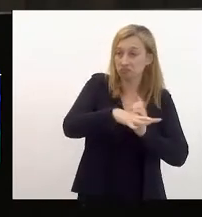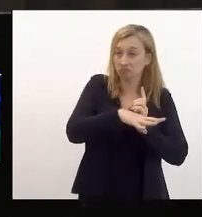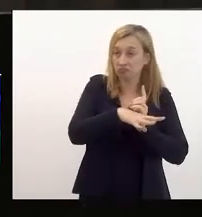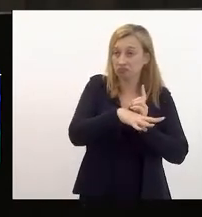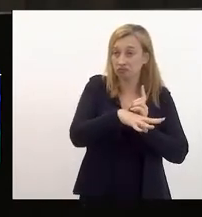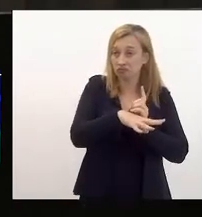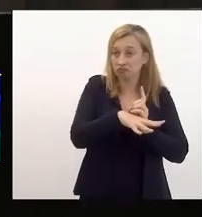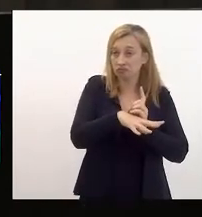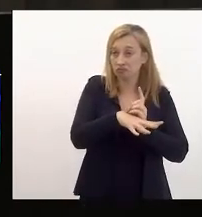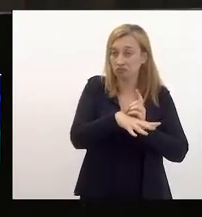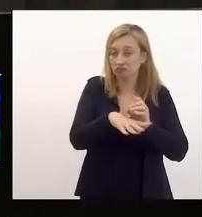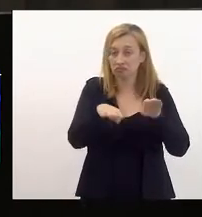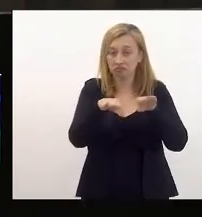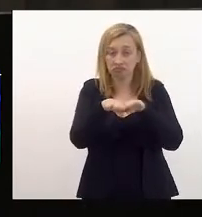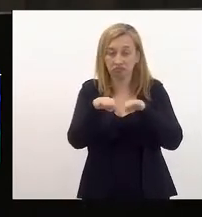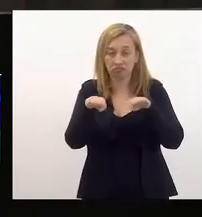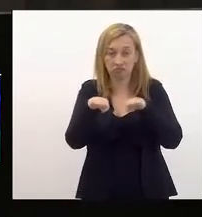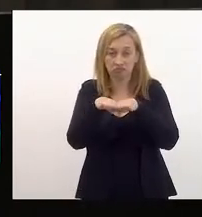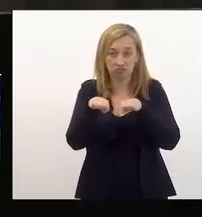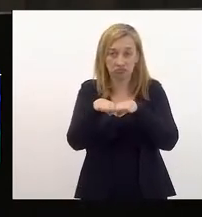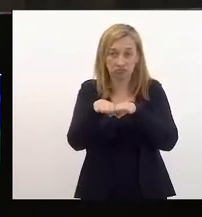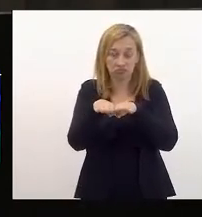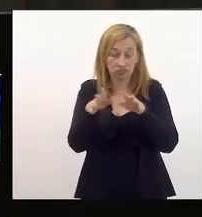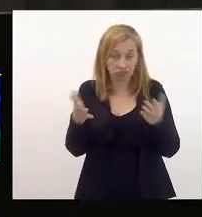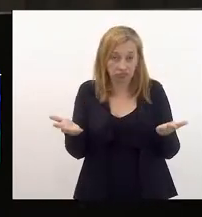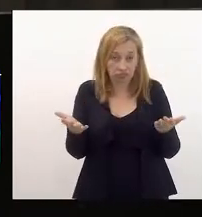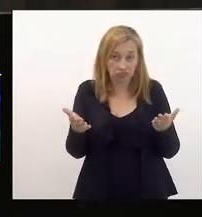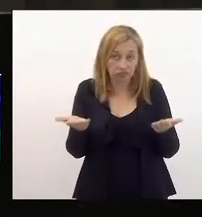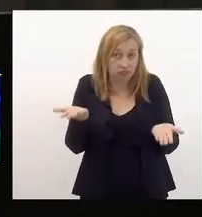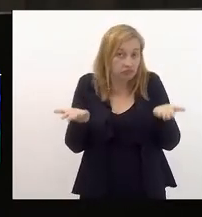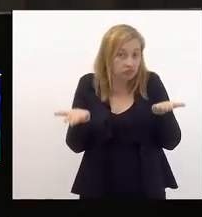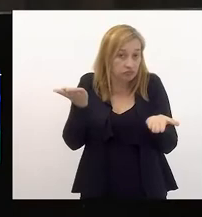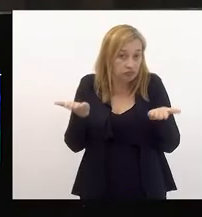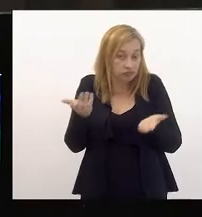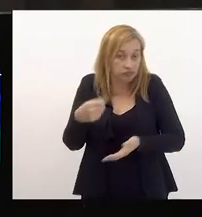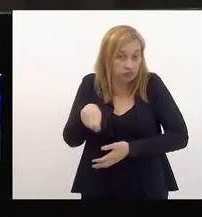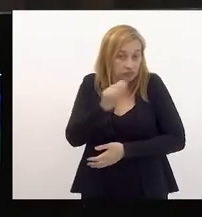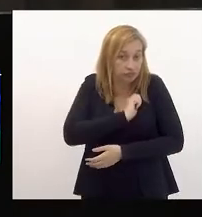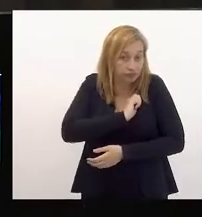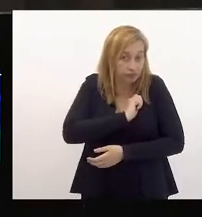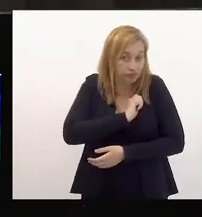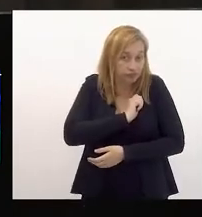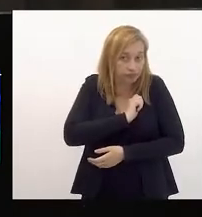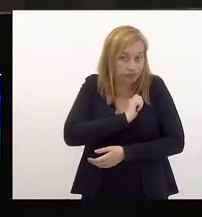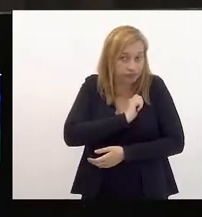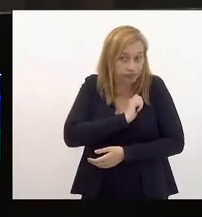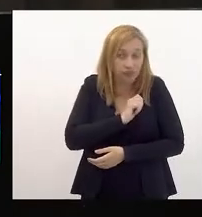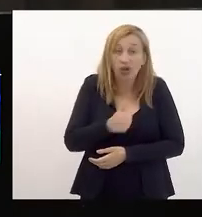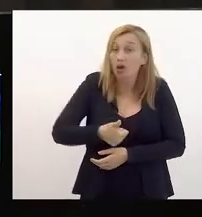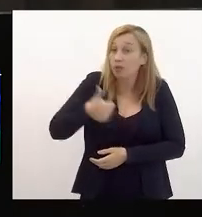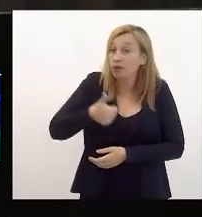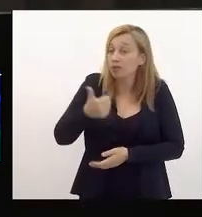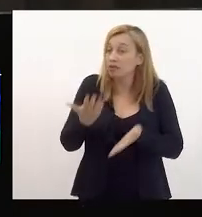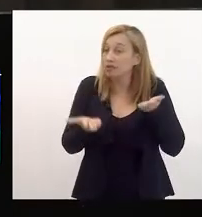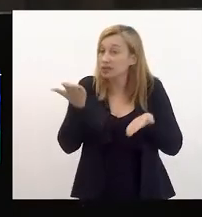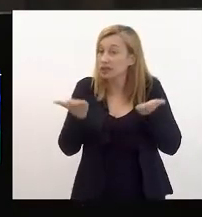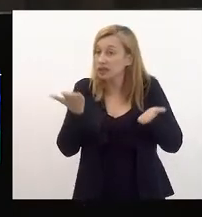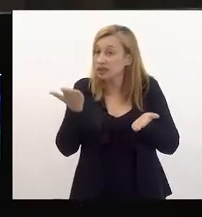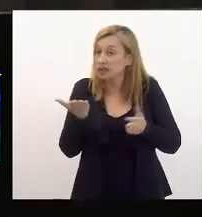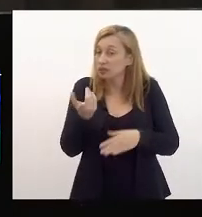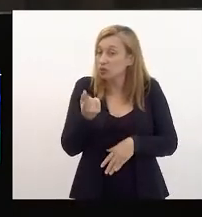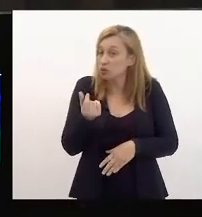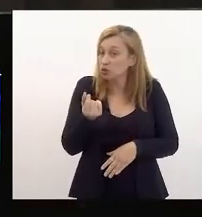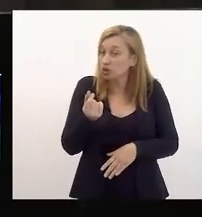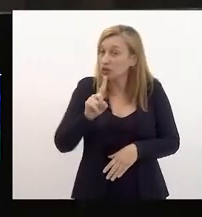subalternizados ao equilíbrio fiscal. Ou seja, primeiro você equilibra as contas